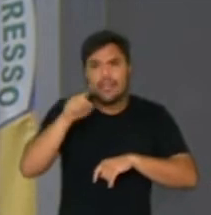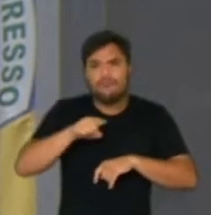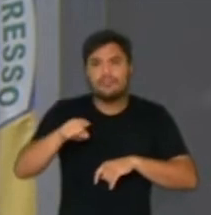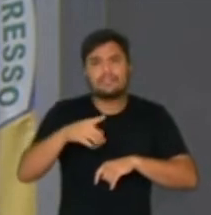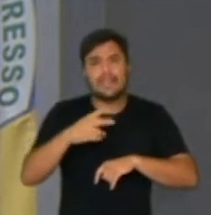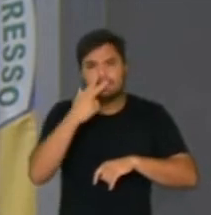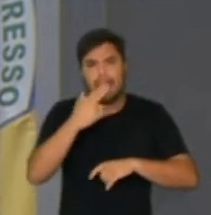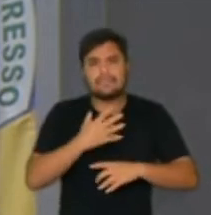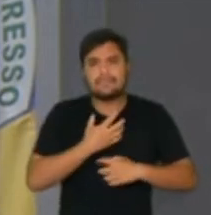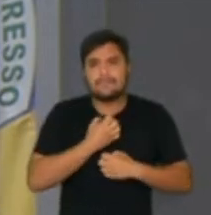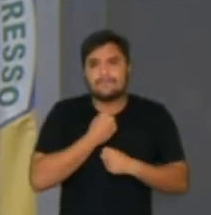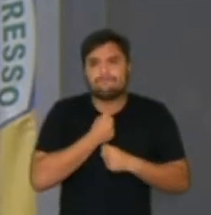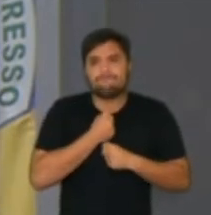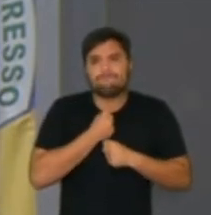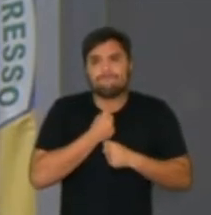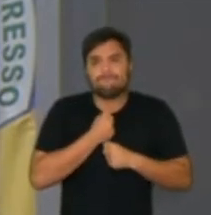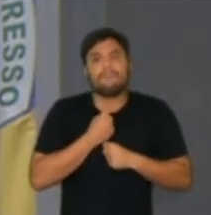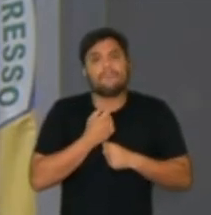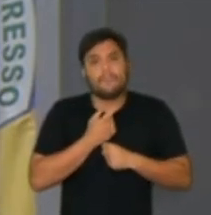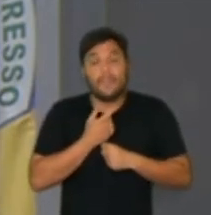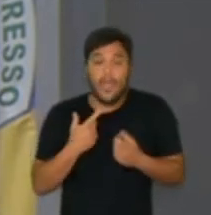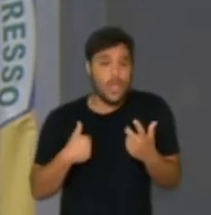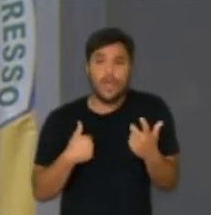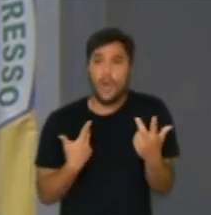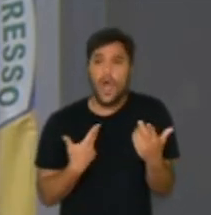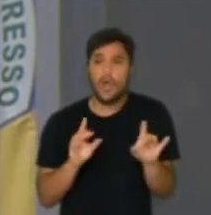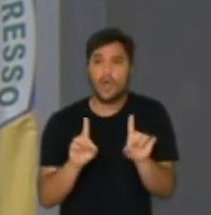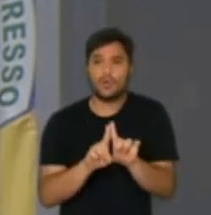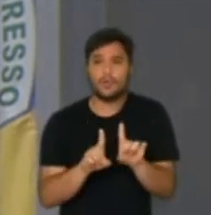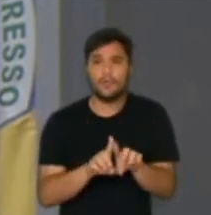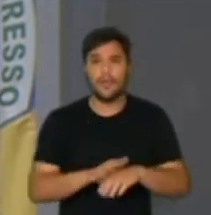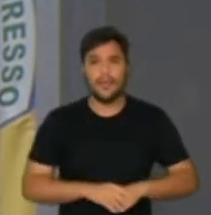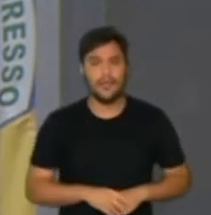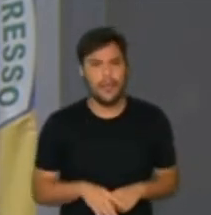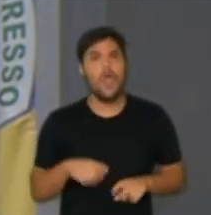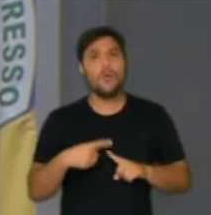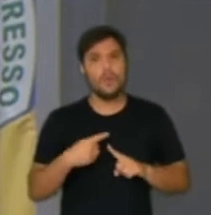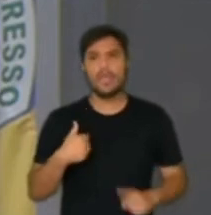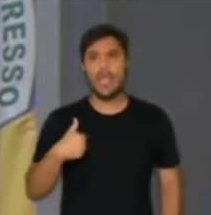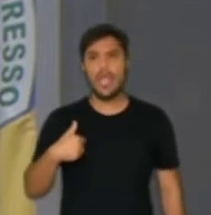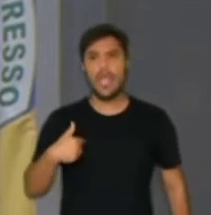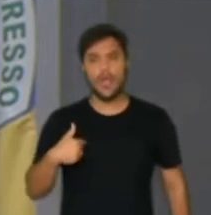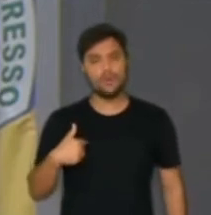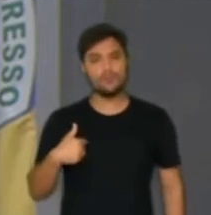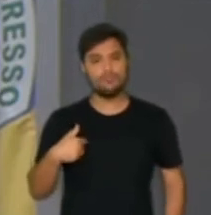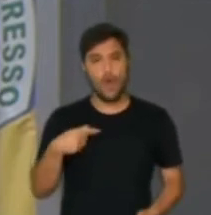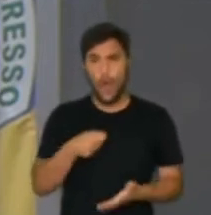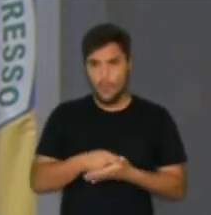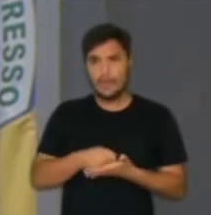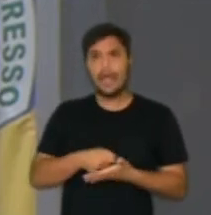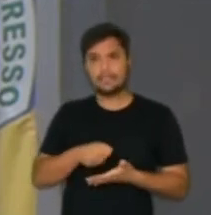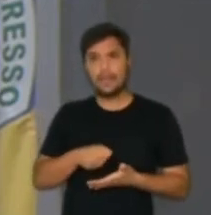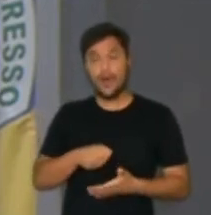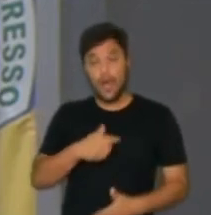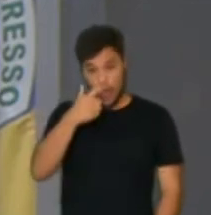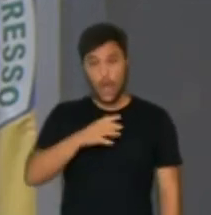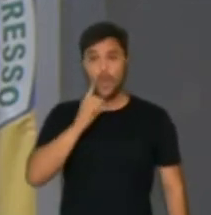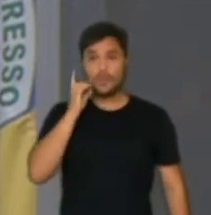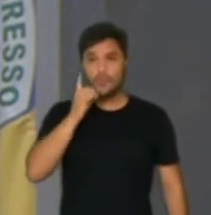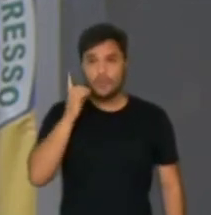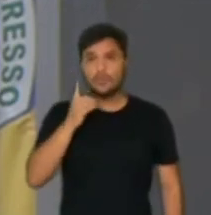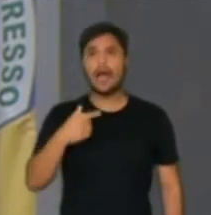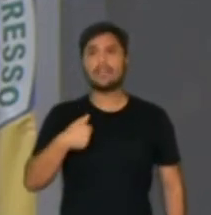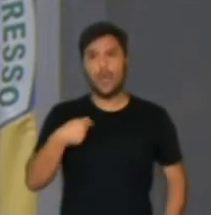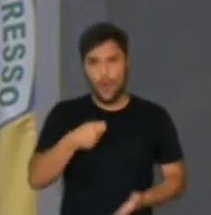preso na garganta. Assim como eu estou, por ter tido a obrigação de ir, mesmo como deputada, eu tive a